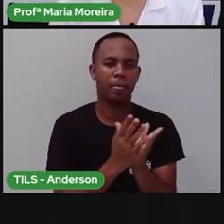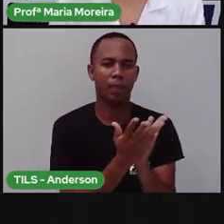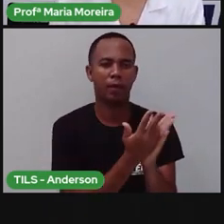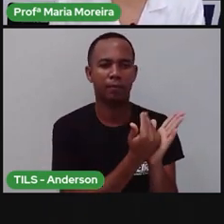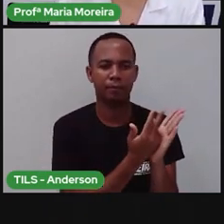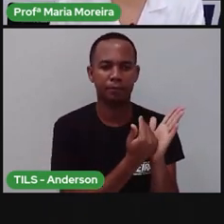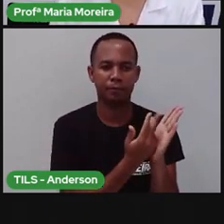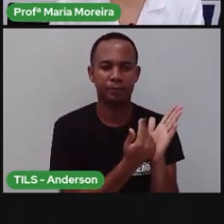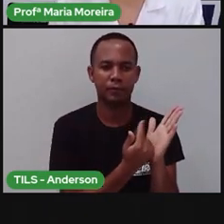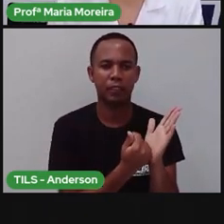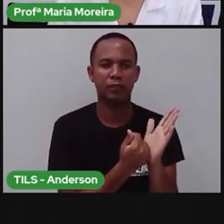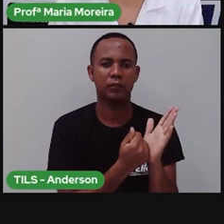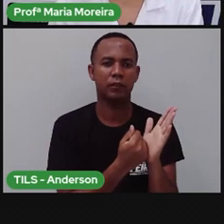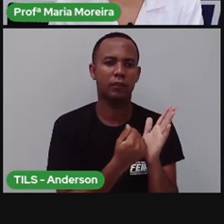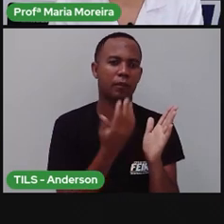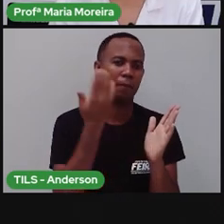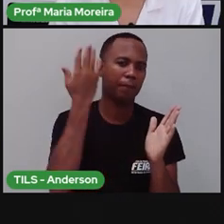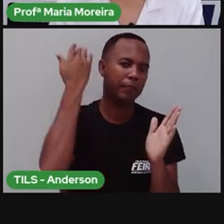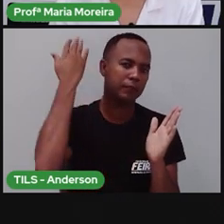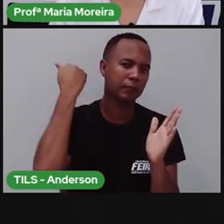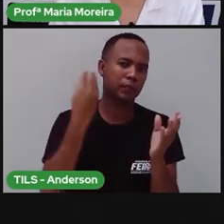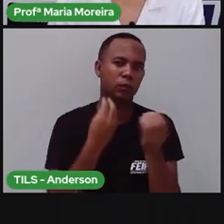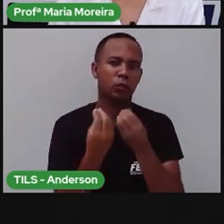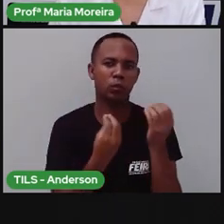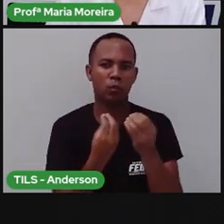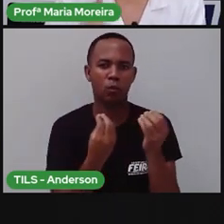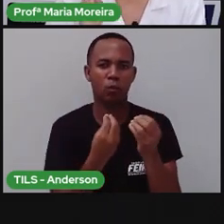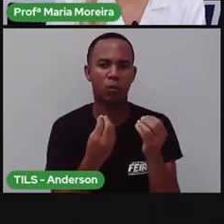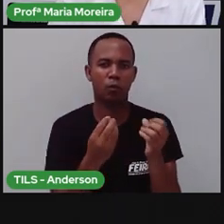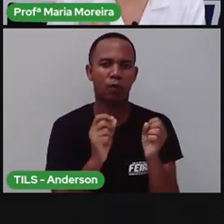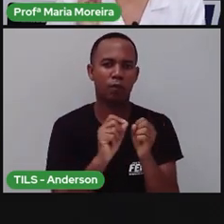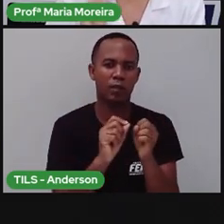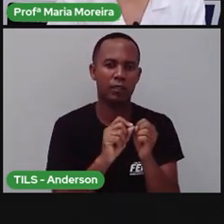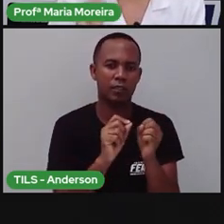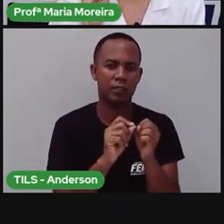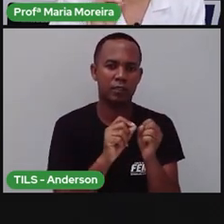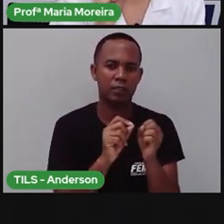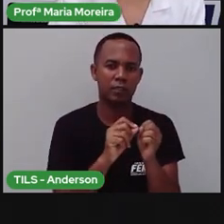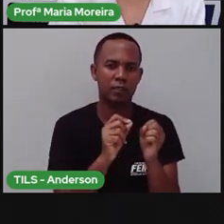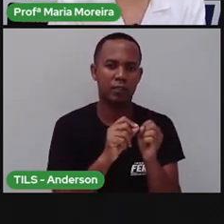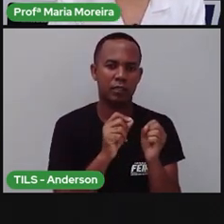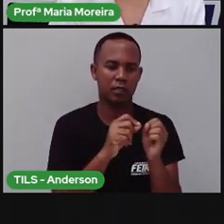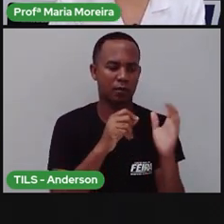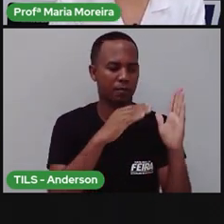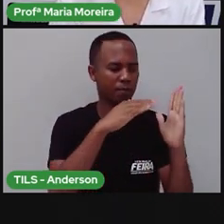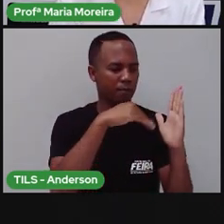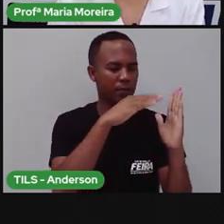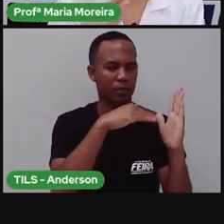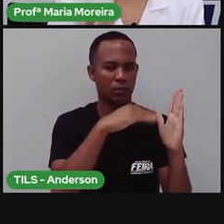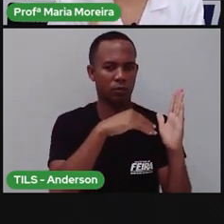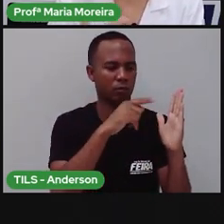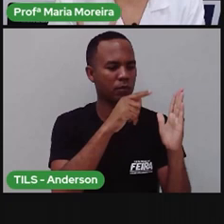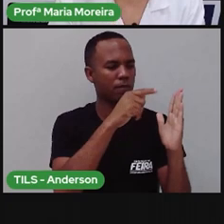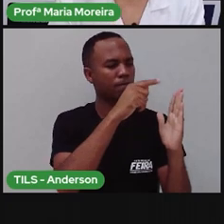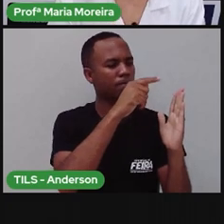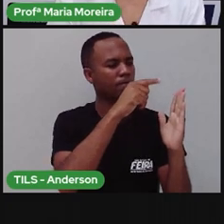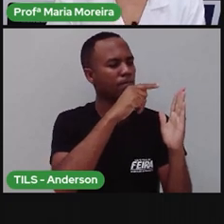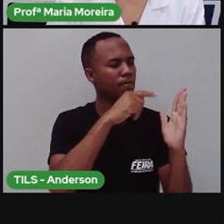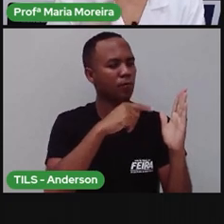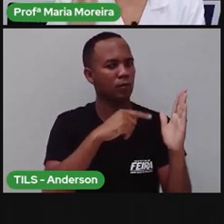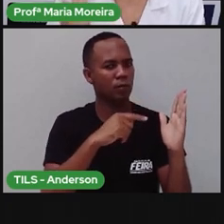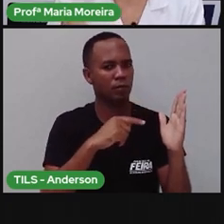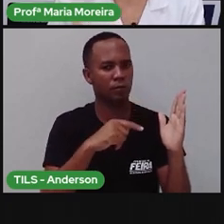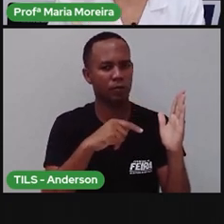rupestre era realizada de duas maneiras, né? Ela poderia ser feita através de pintura, né? Em superfícies lisas, né?